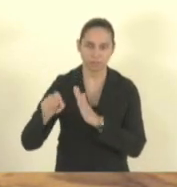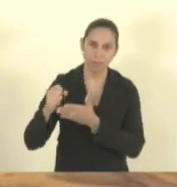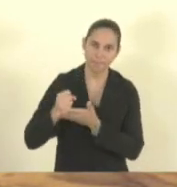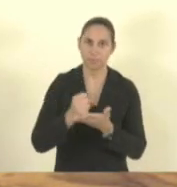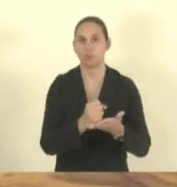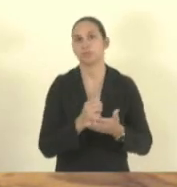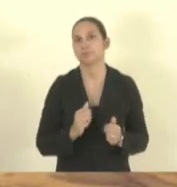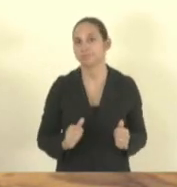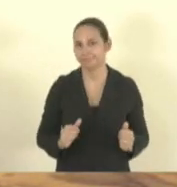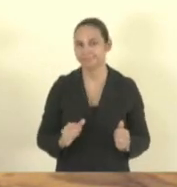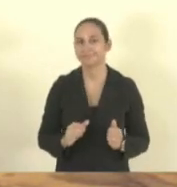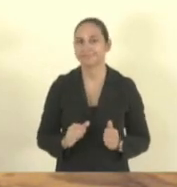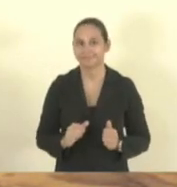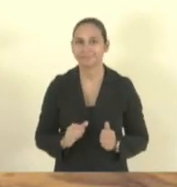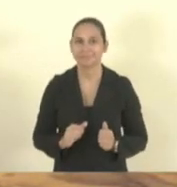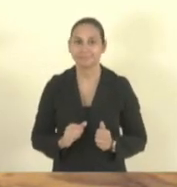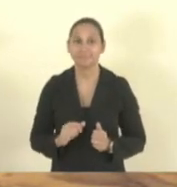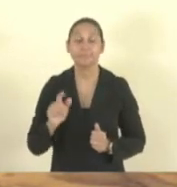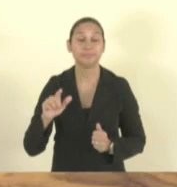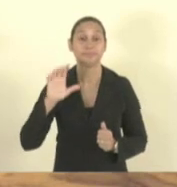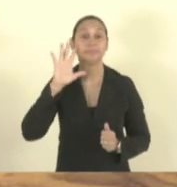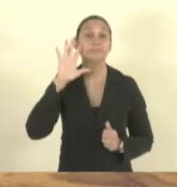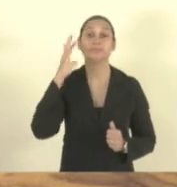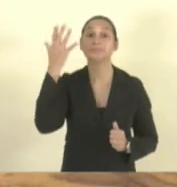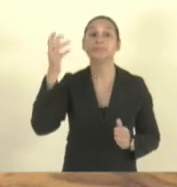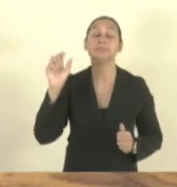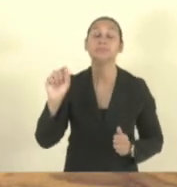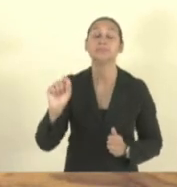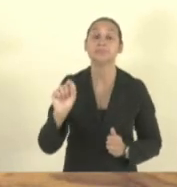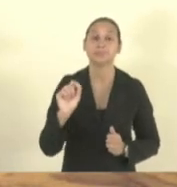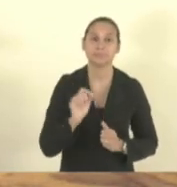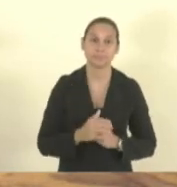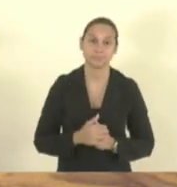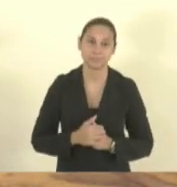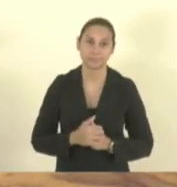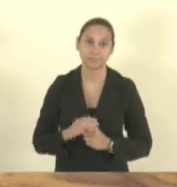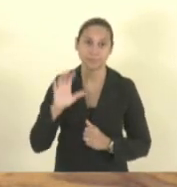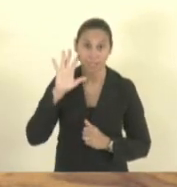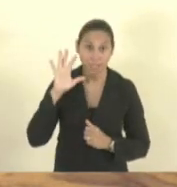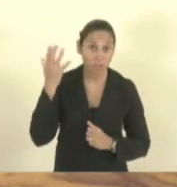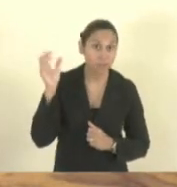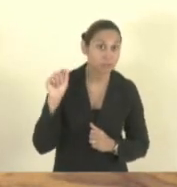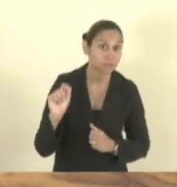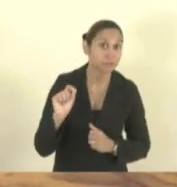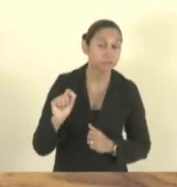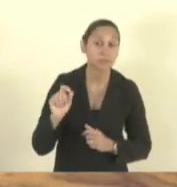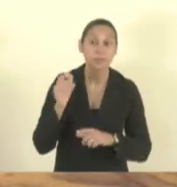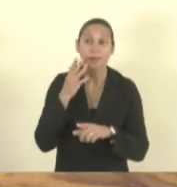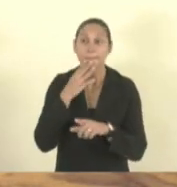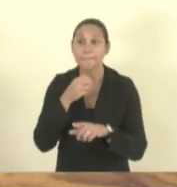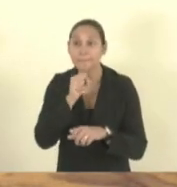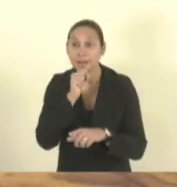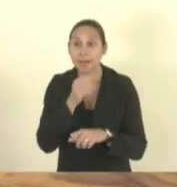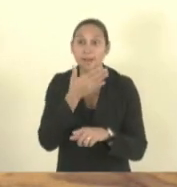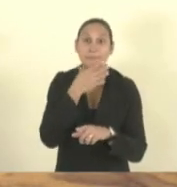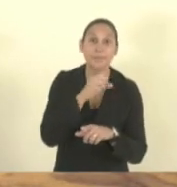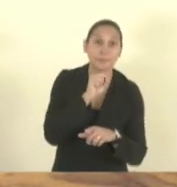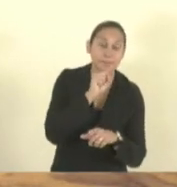E aí, sabe o que acontece, deputados? Sabe o que acontece? Pais e mães.